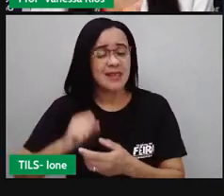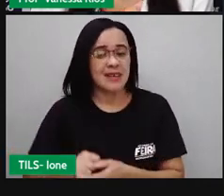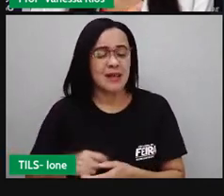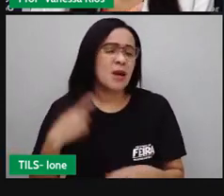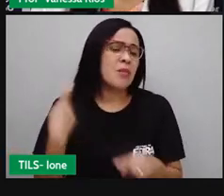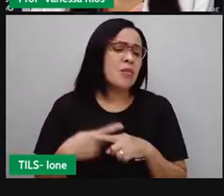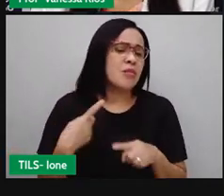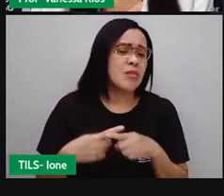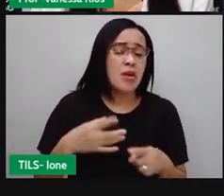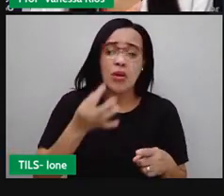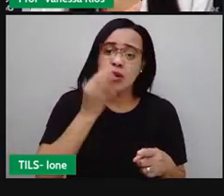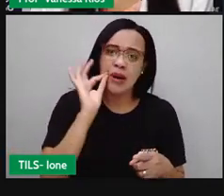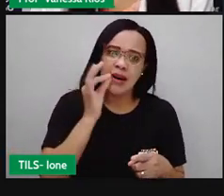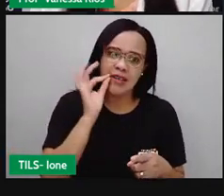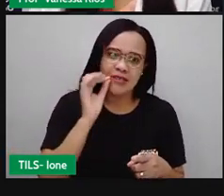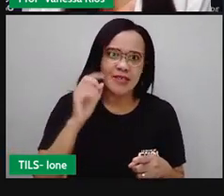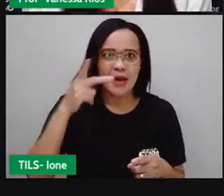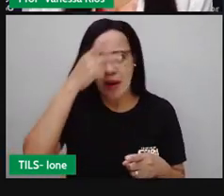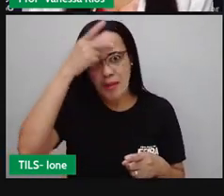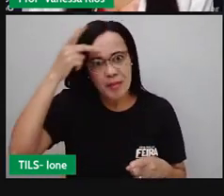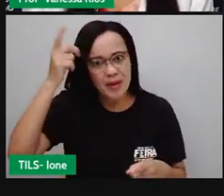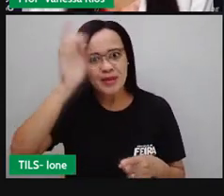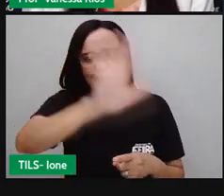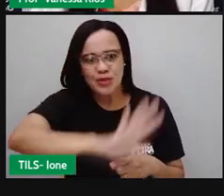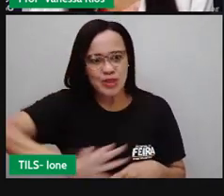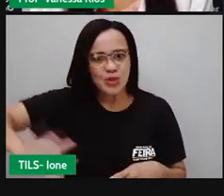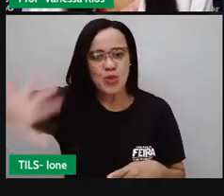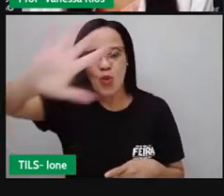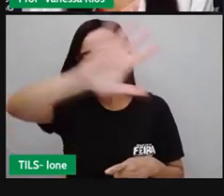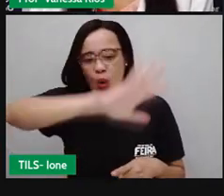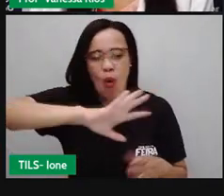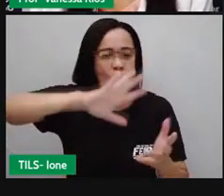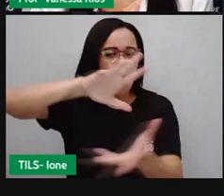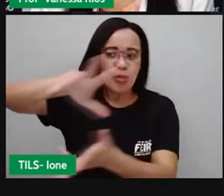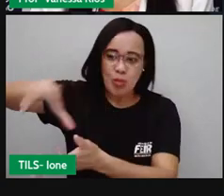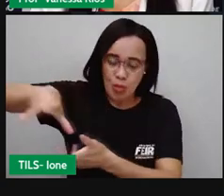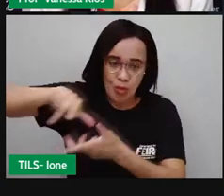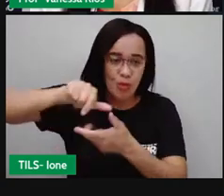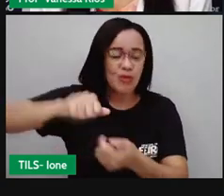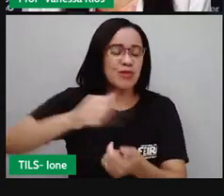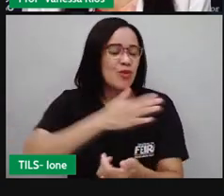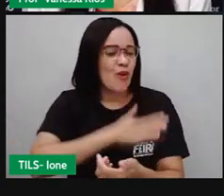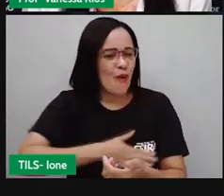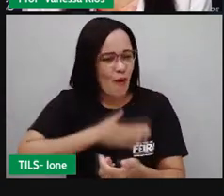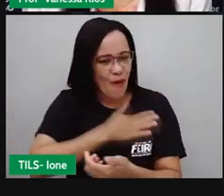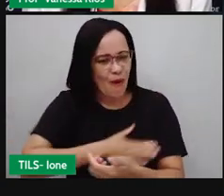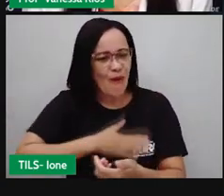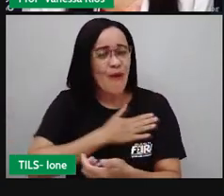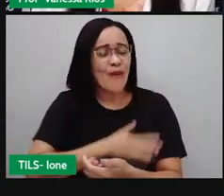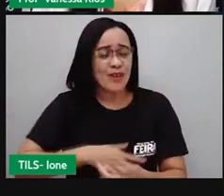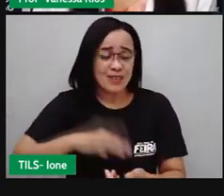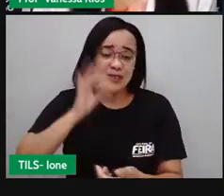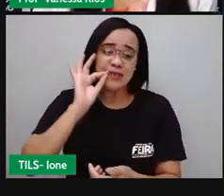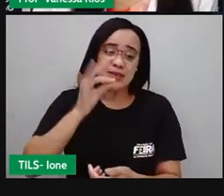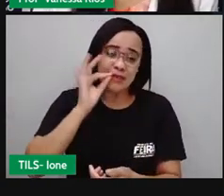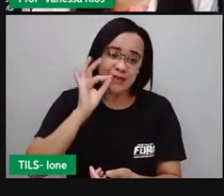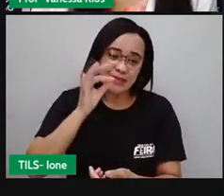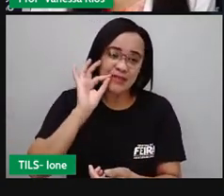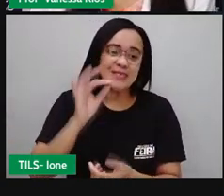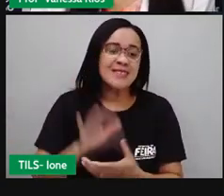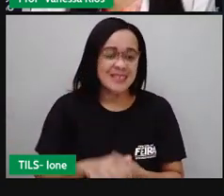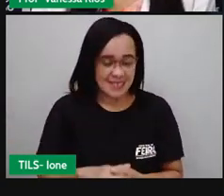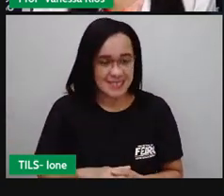Muitas pessoas bebem café dos mais diversos tipos. E utilizam aí na maior parte do